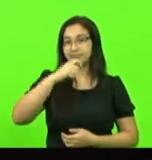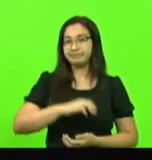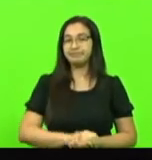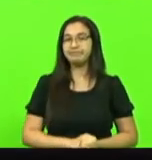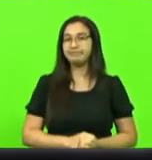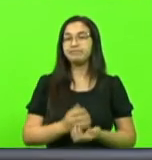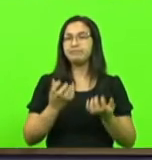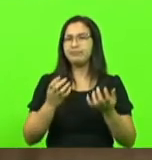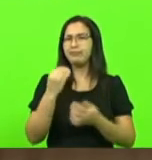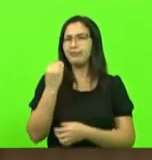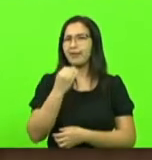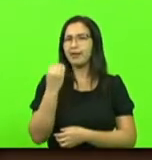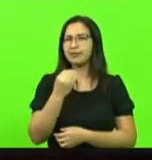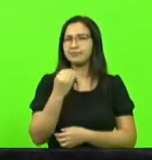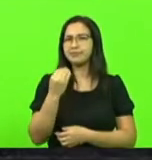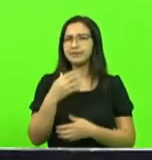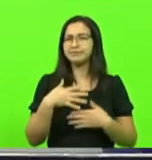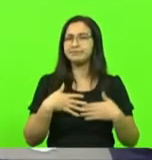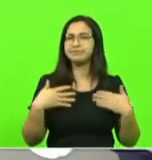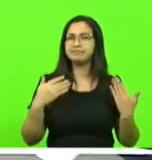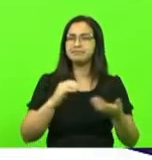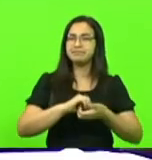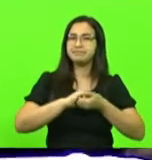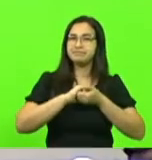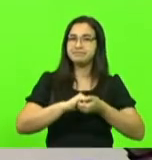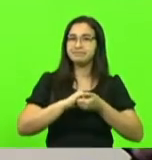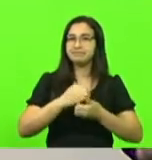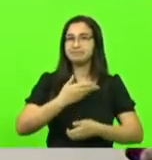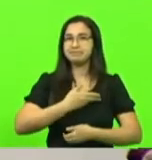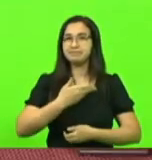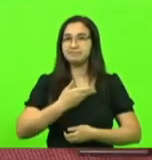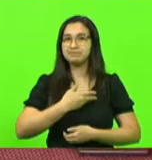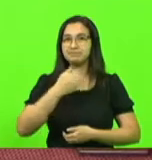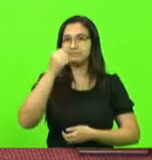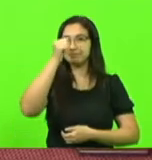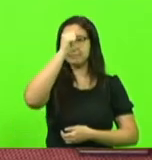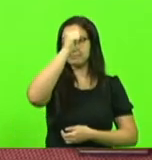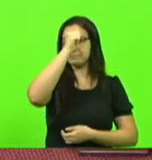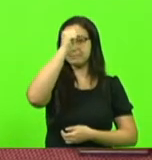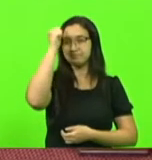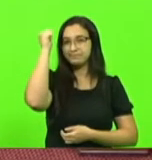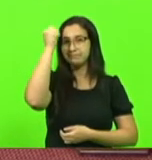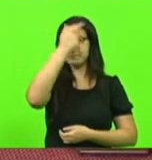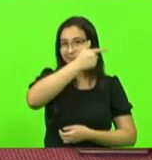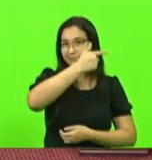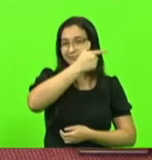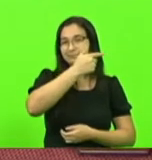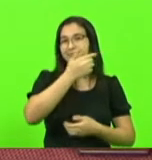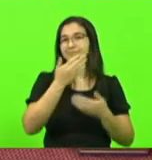aproveitar para saudar o colega deputado Altair Silva e